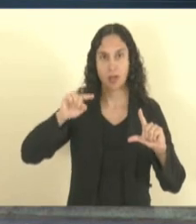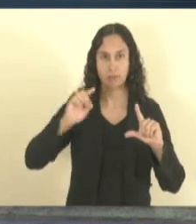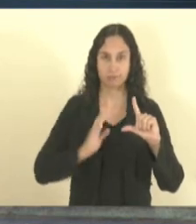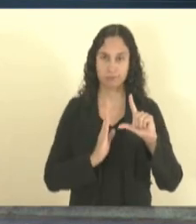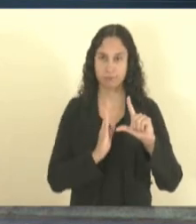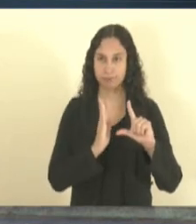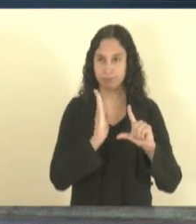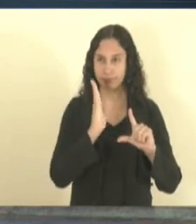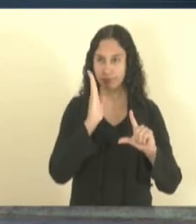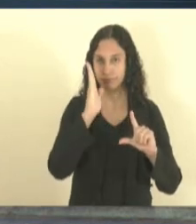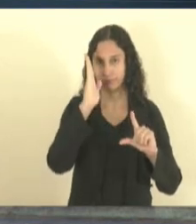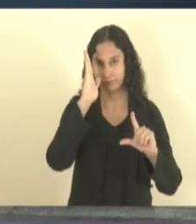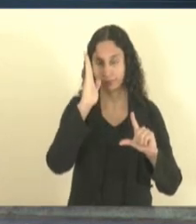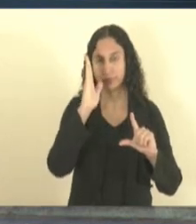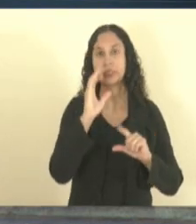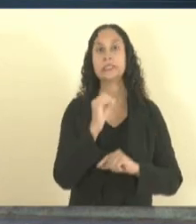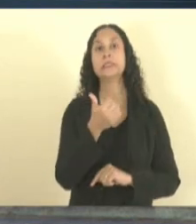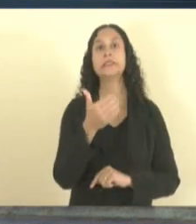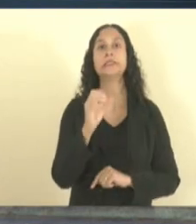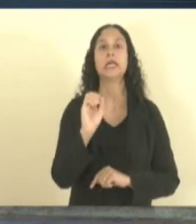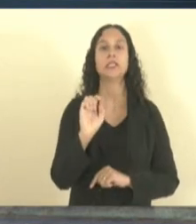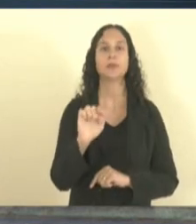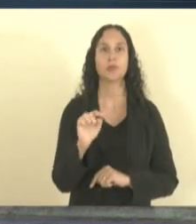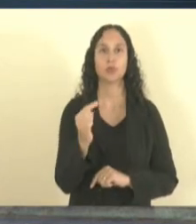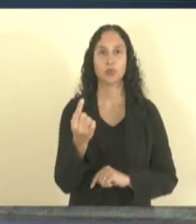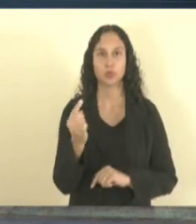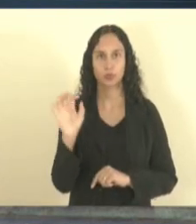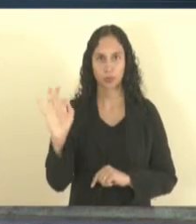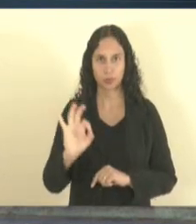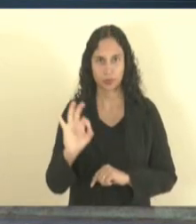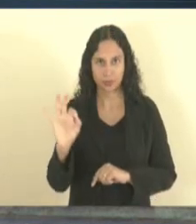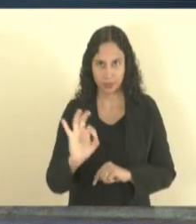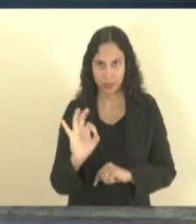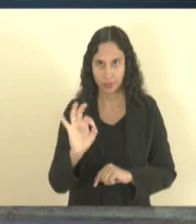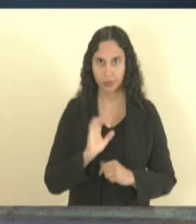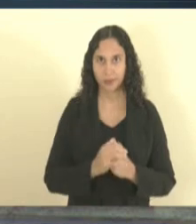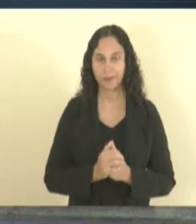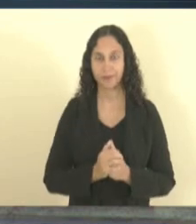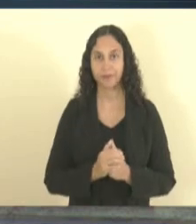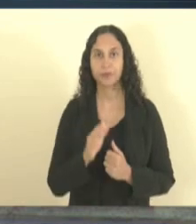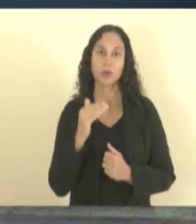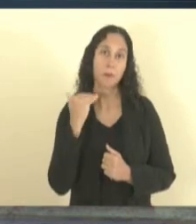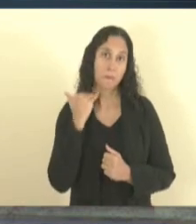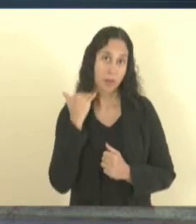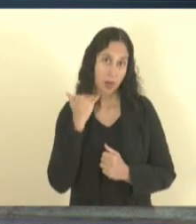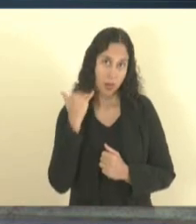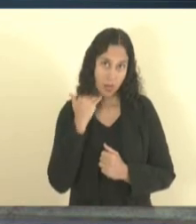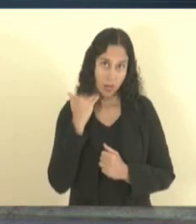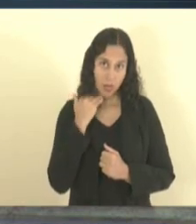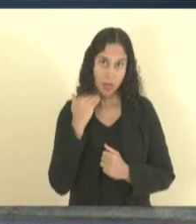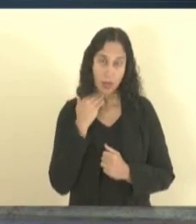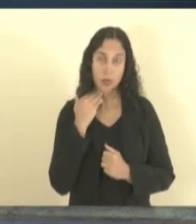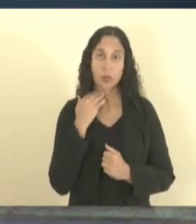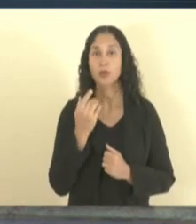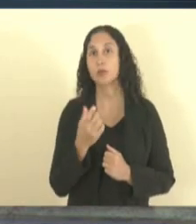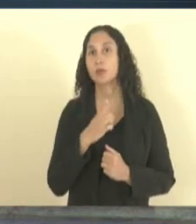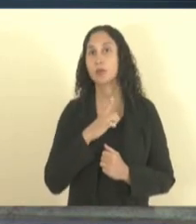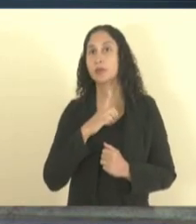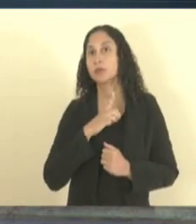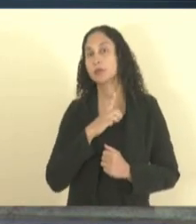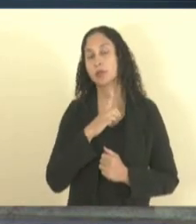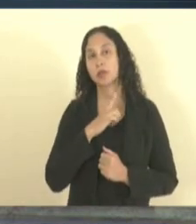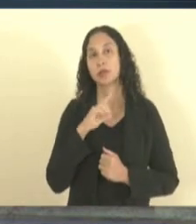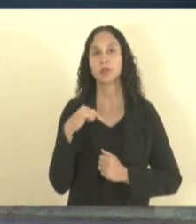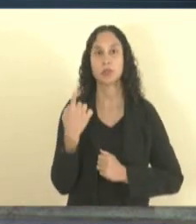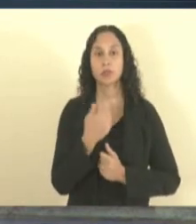10,1% para crédito prioritário. O Banco do Nordeste, hoje nós temos a